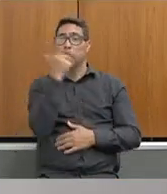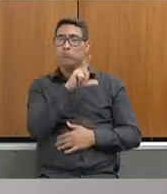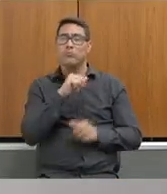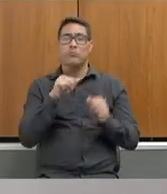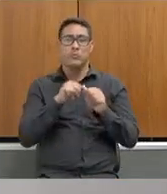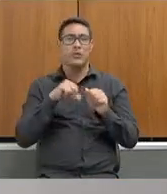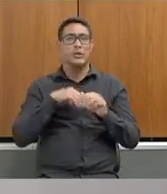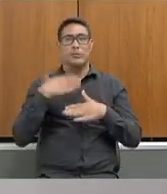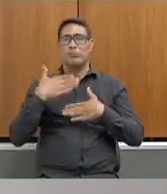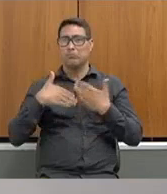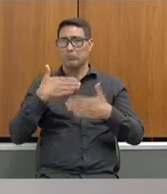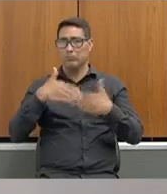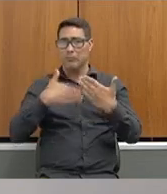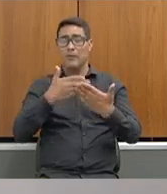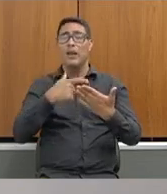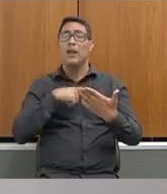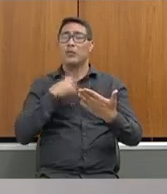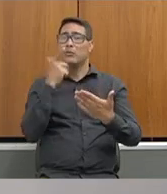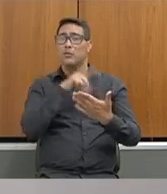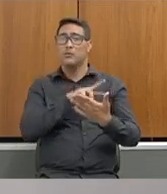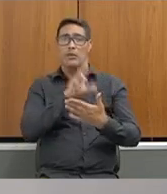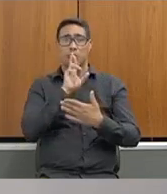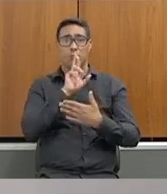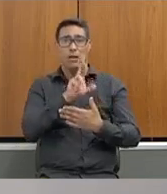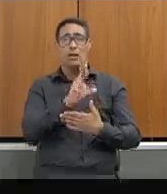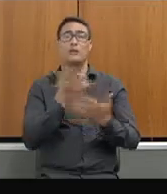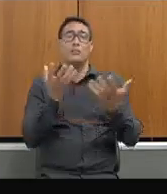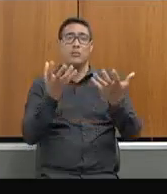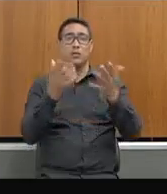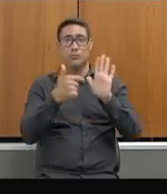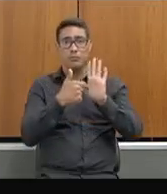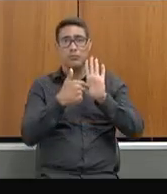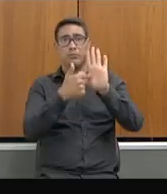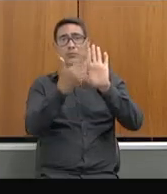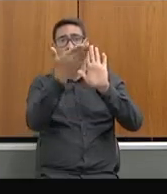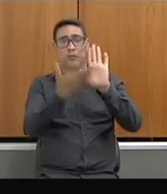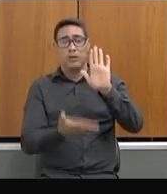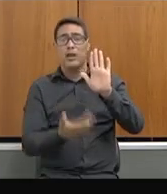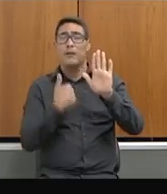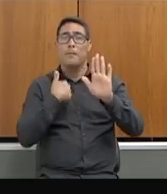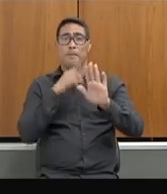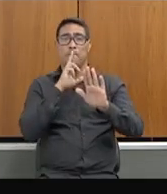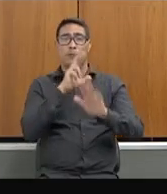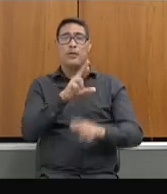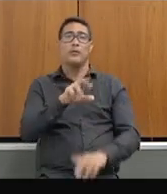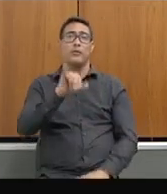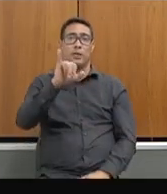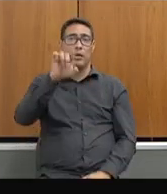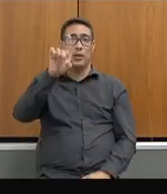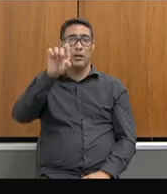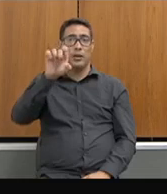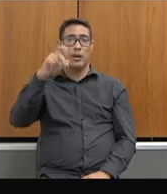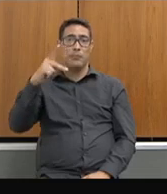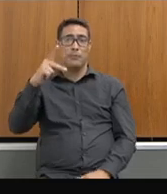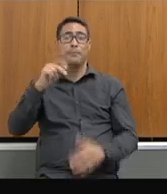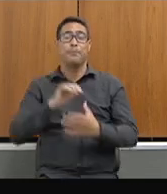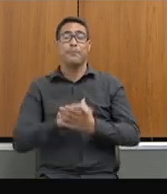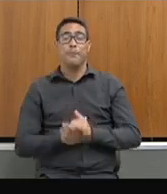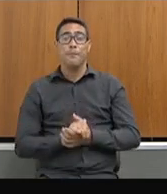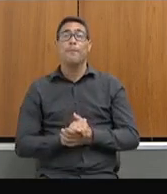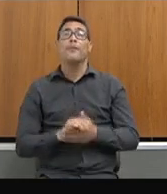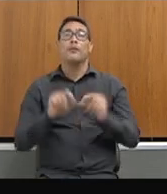REAMP, vem trazer um resultado que eu gostaria que passasse por gentileza, que é o nosso resultado do IDEB. O resultado,